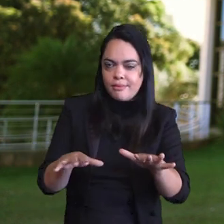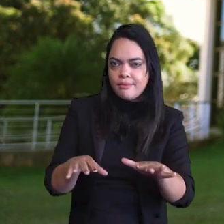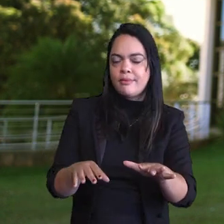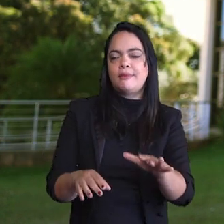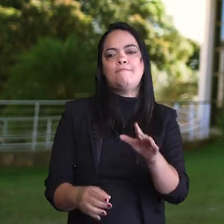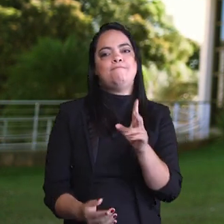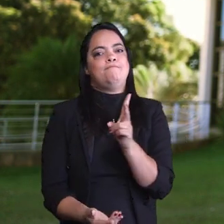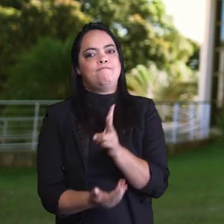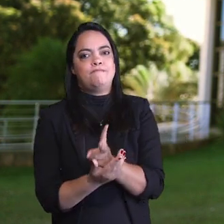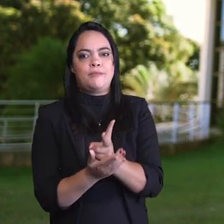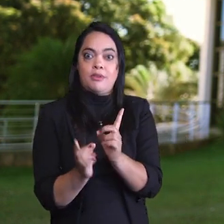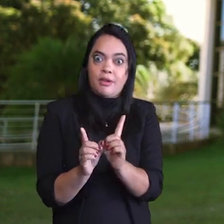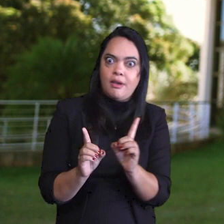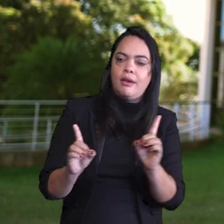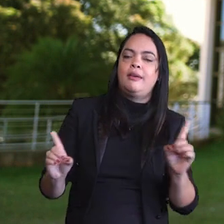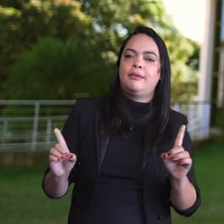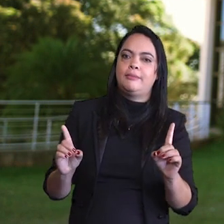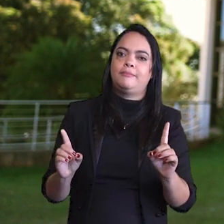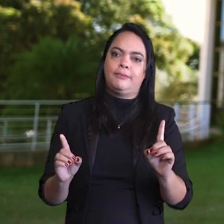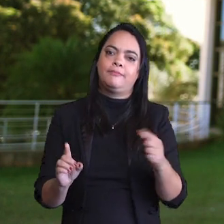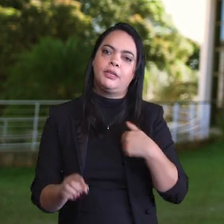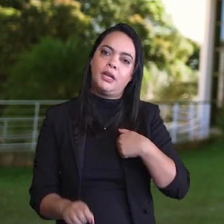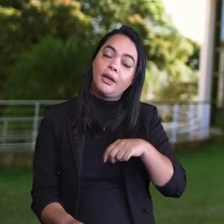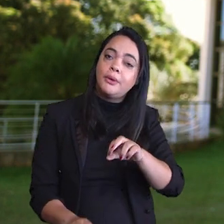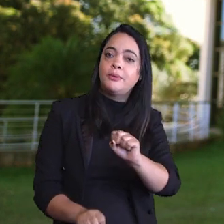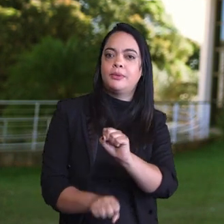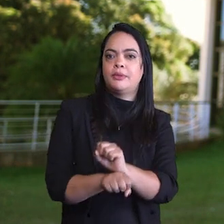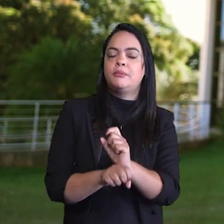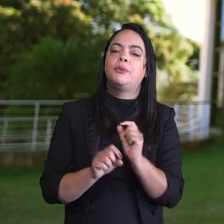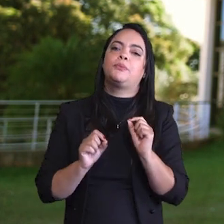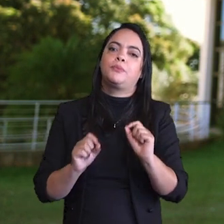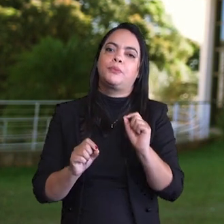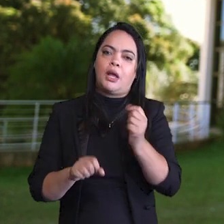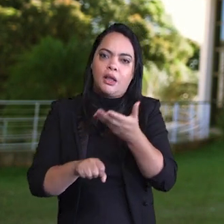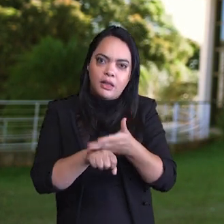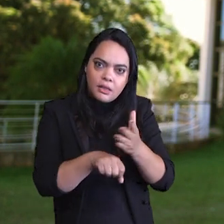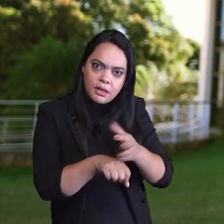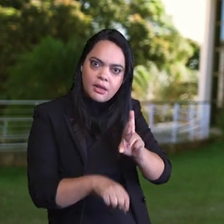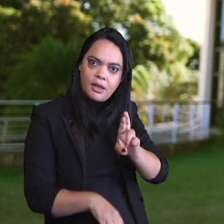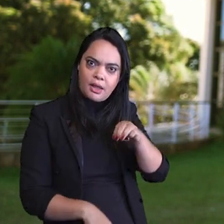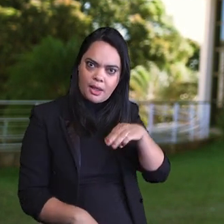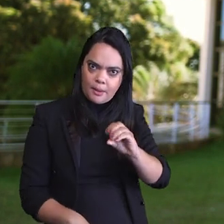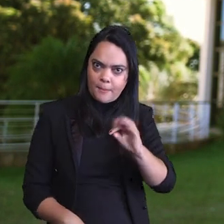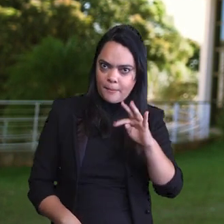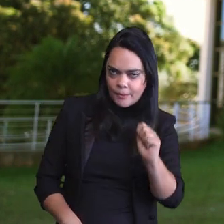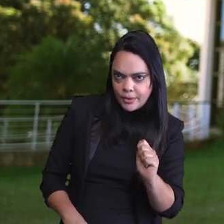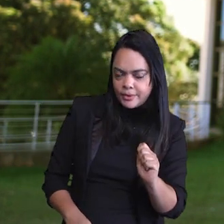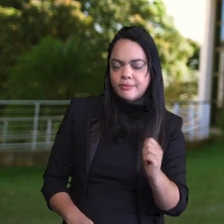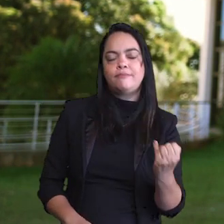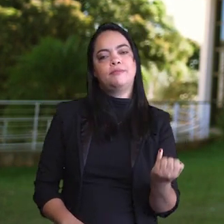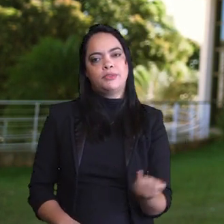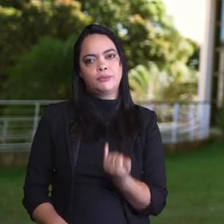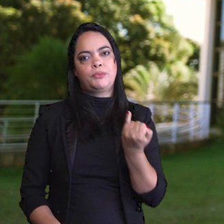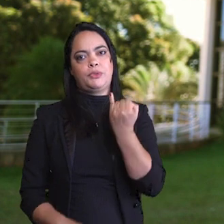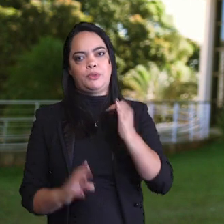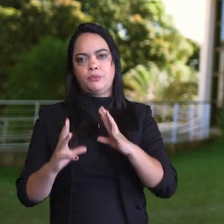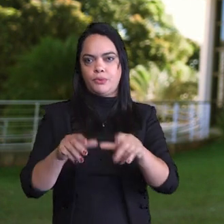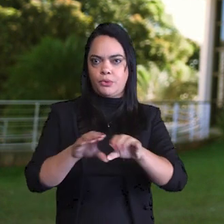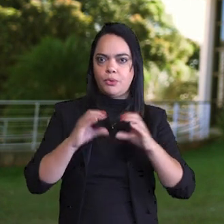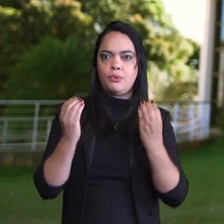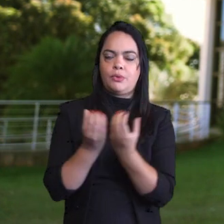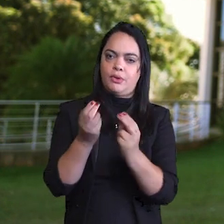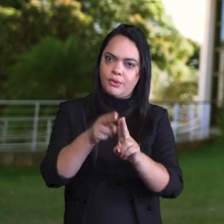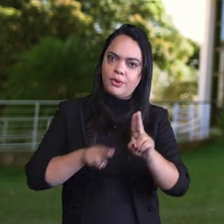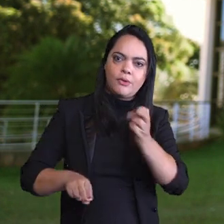desse distanciamento e espero que essas atividades emergenciais remotas possam ser úteis para toda a comunidade